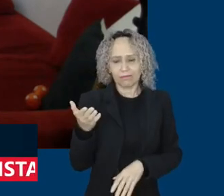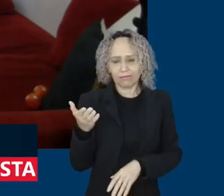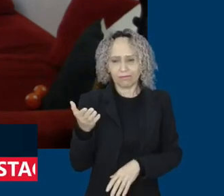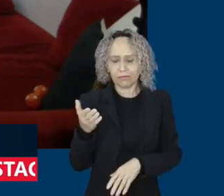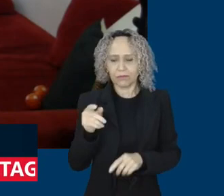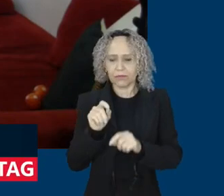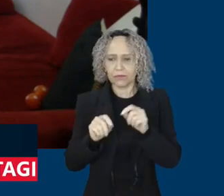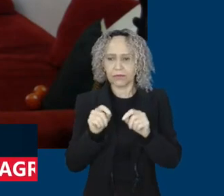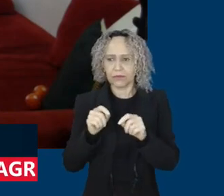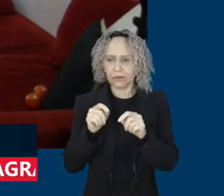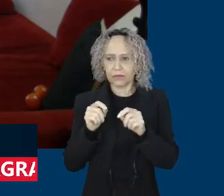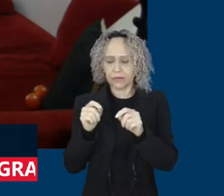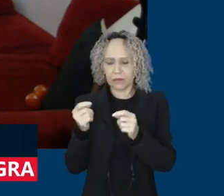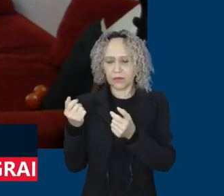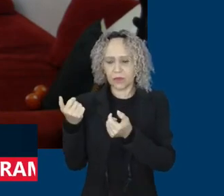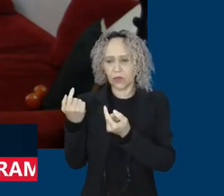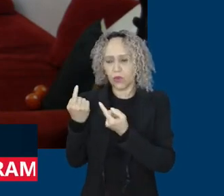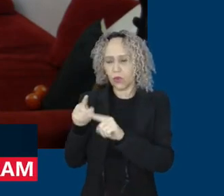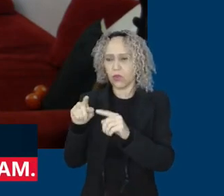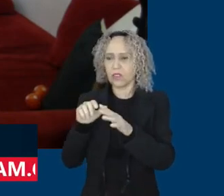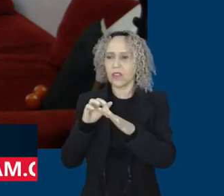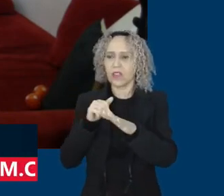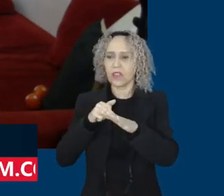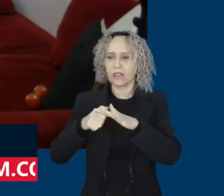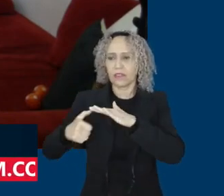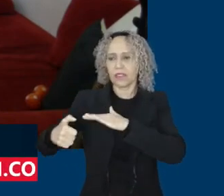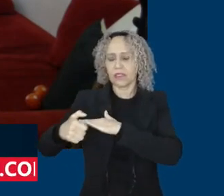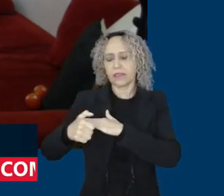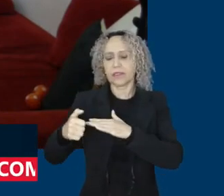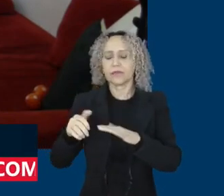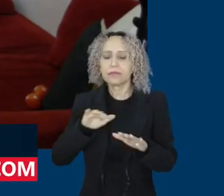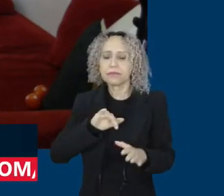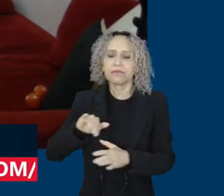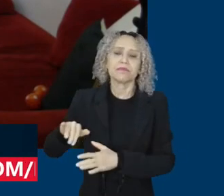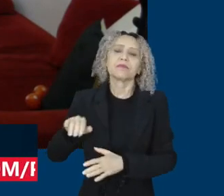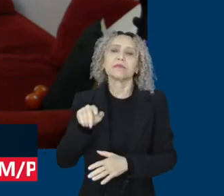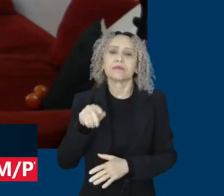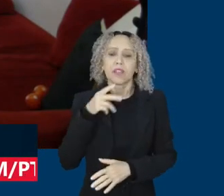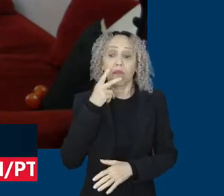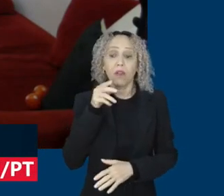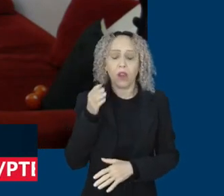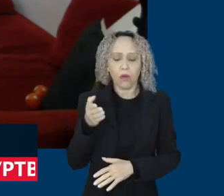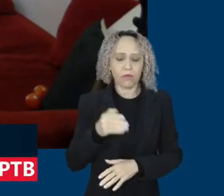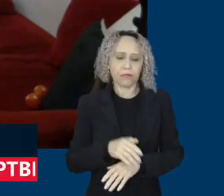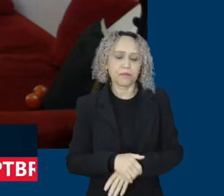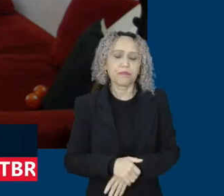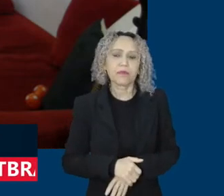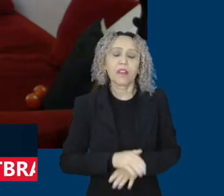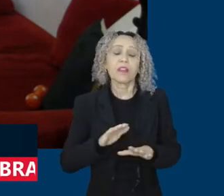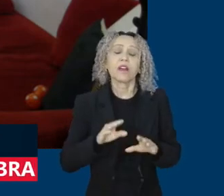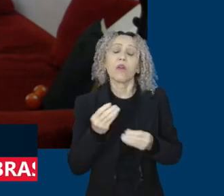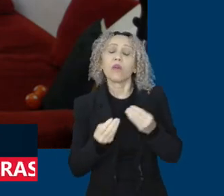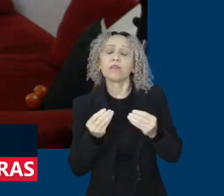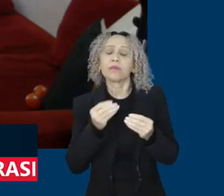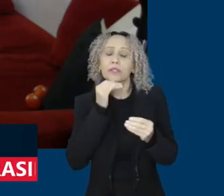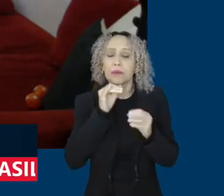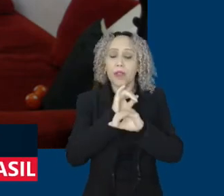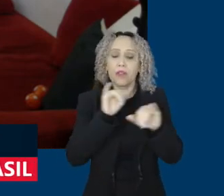econômico, ele colocou justamente com essas palavras, e é o que acontece quando você direciona a informação